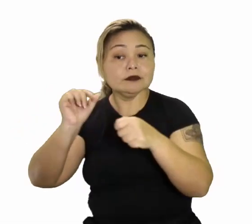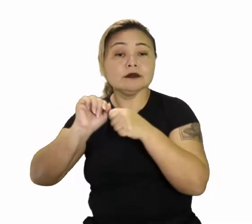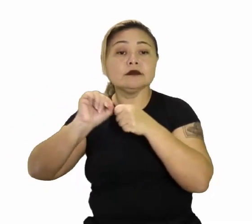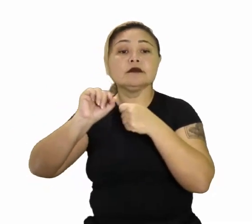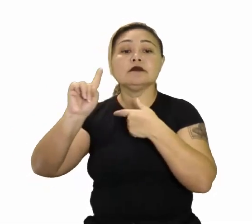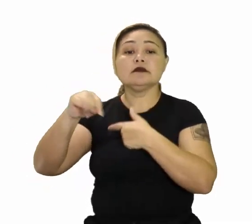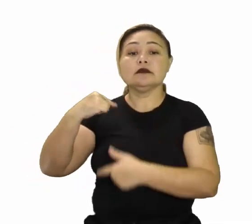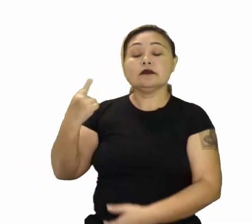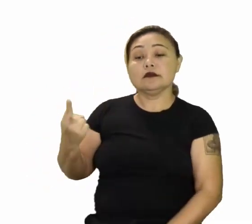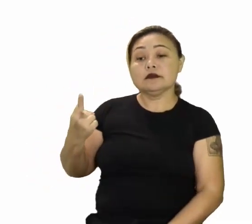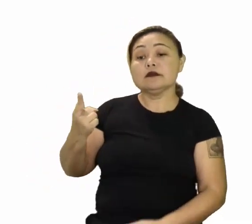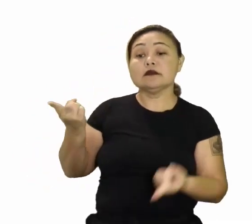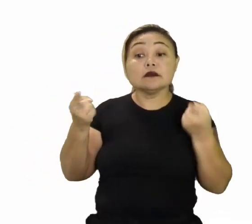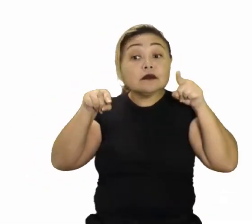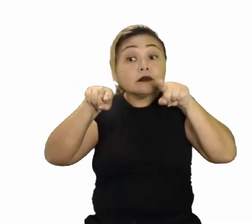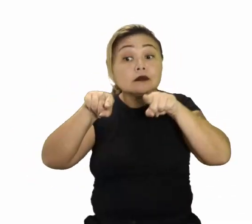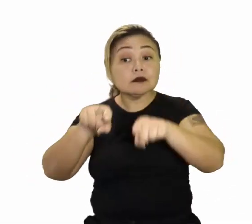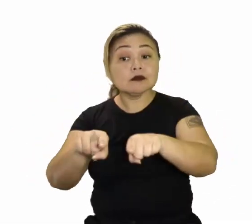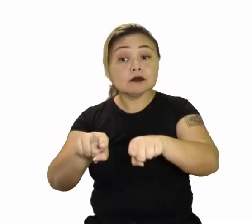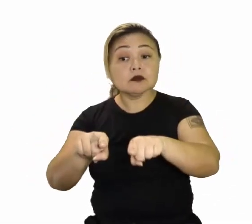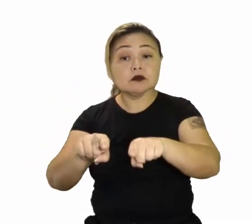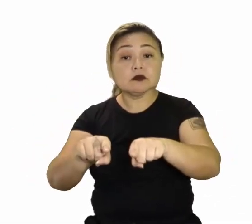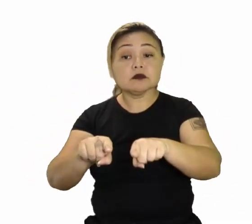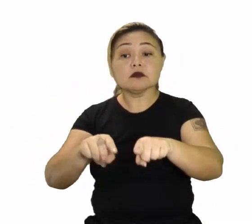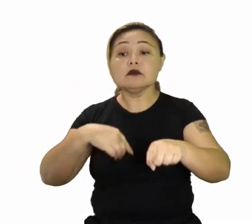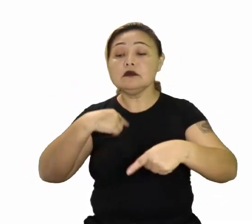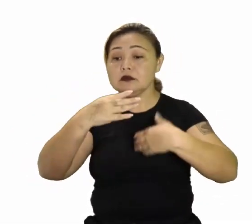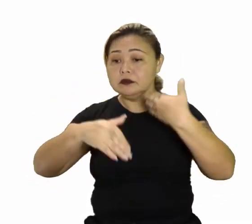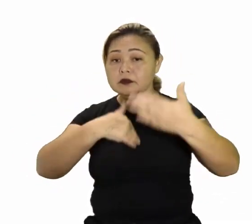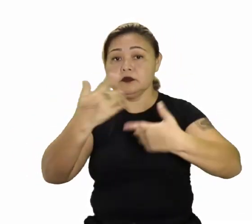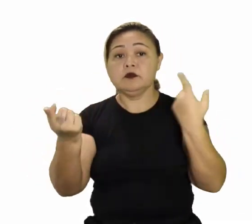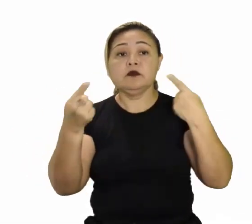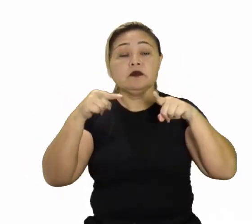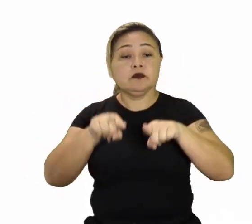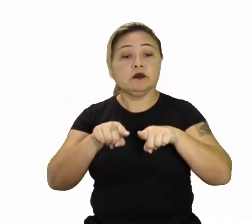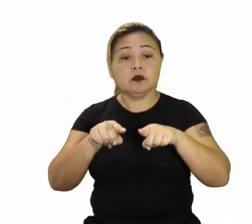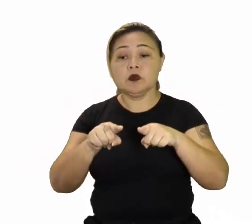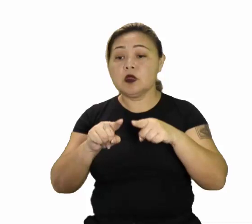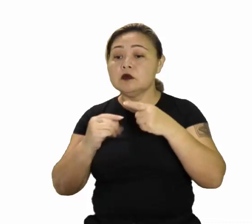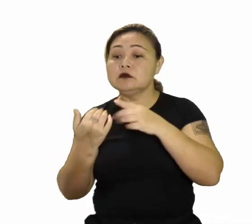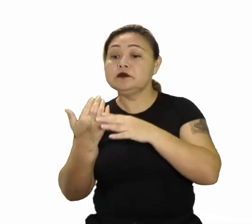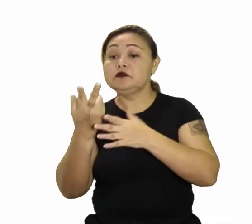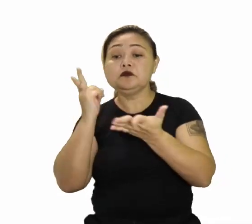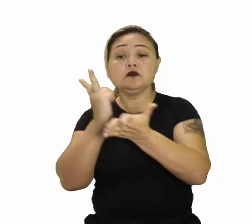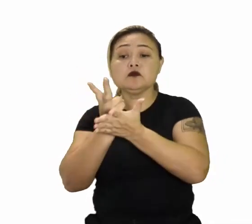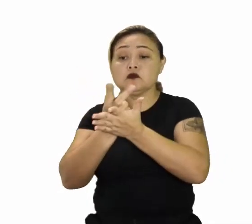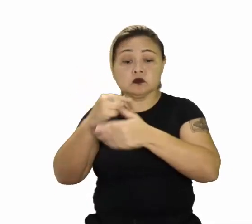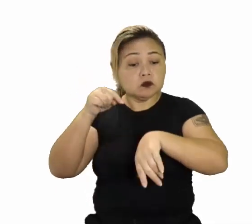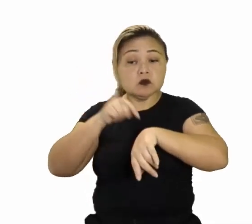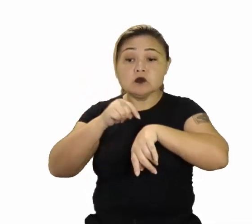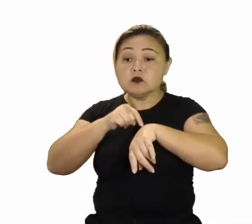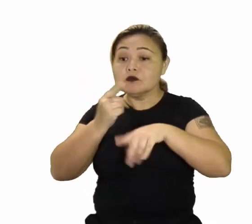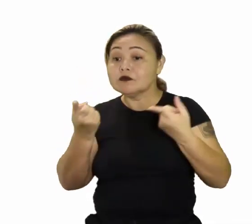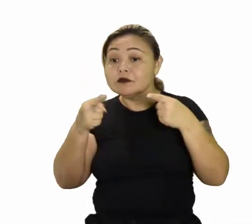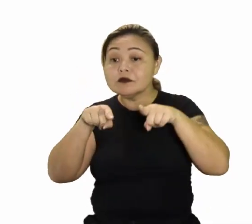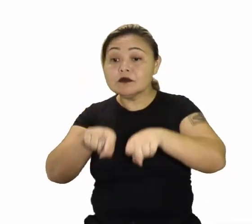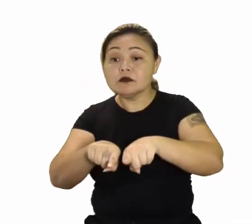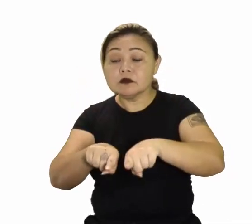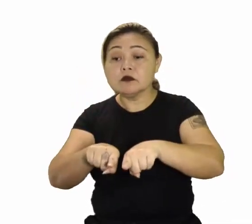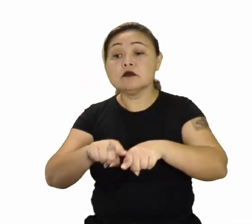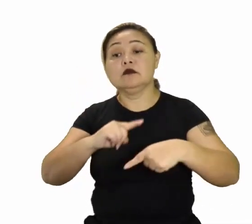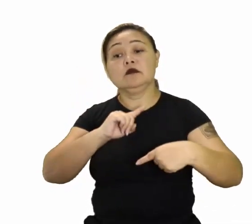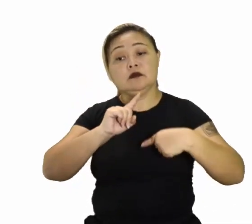Os processos simultâneos. Quais são os processos simultâneos? Implantação no mesmo período de tempo. E